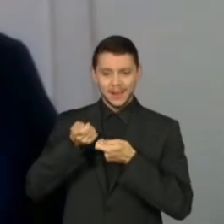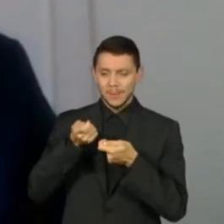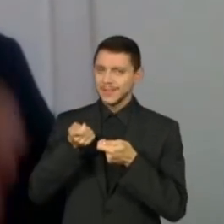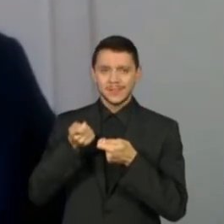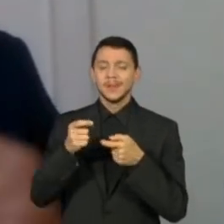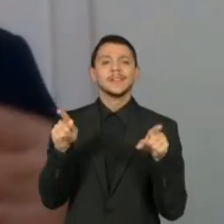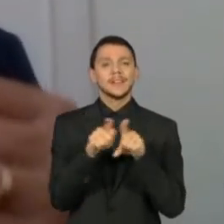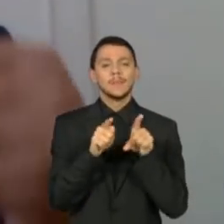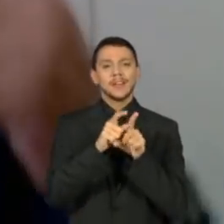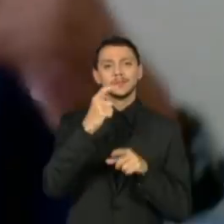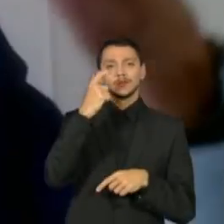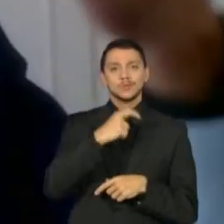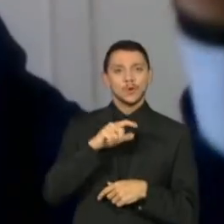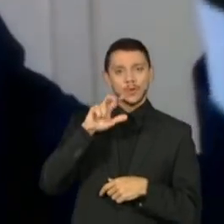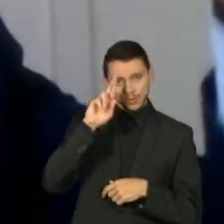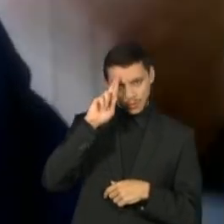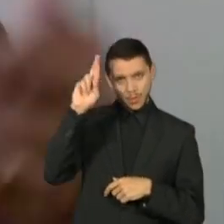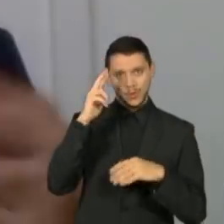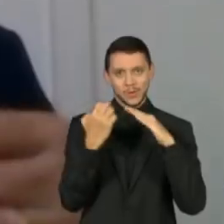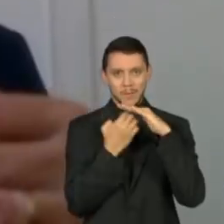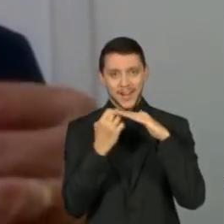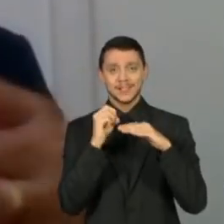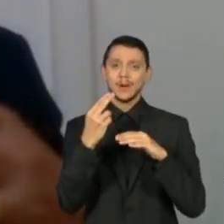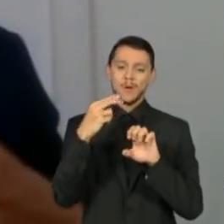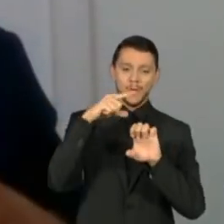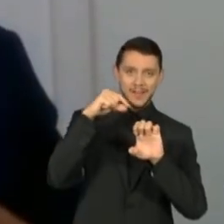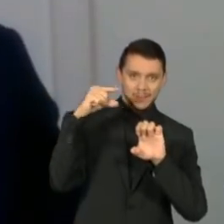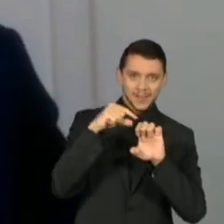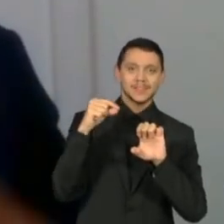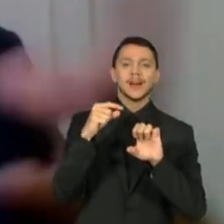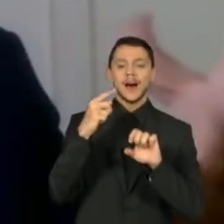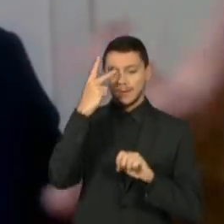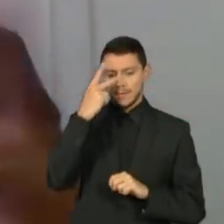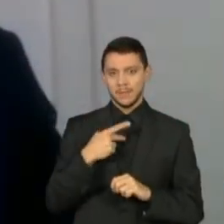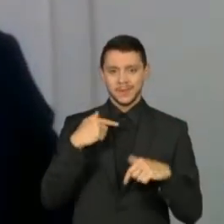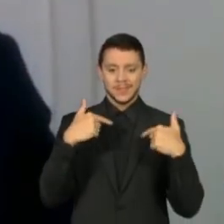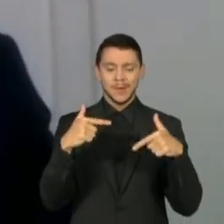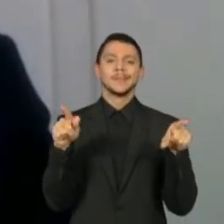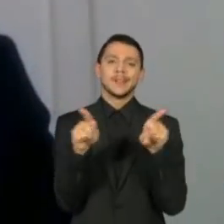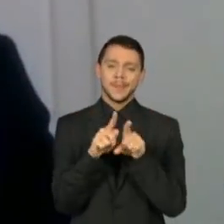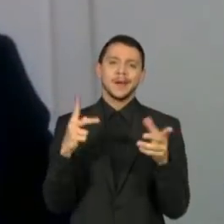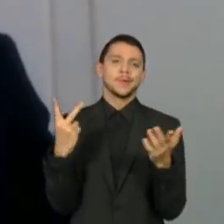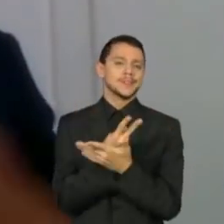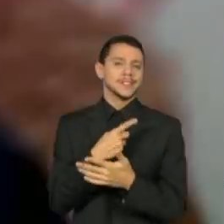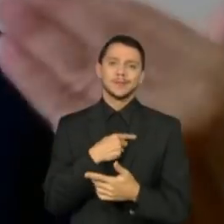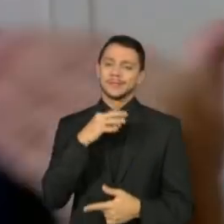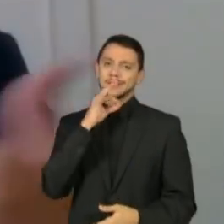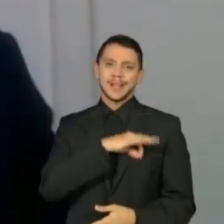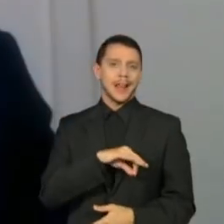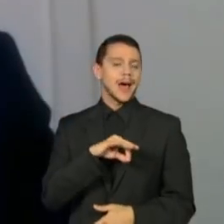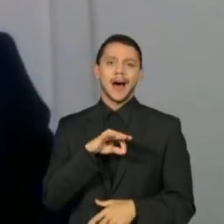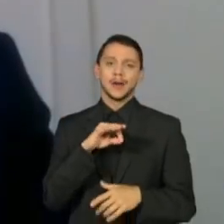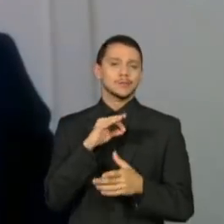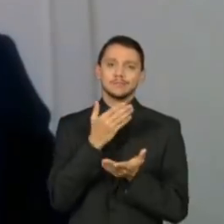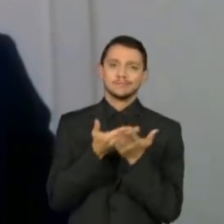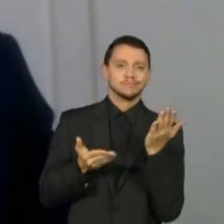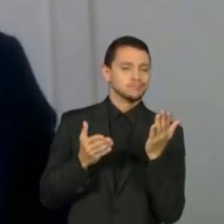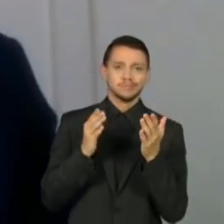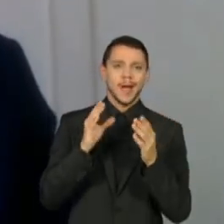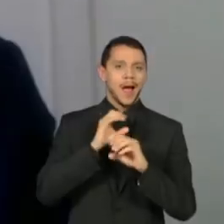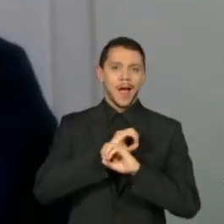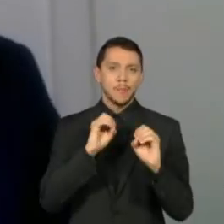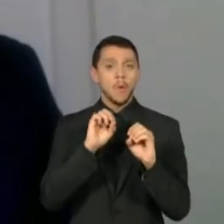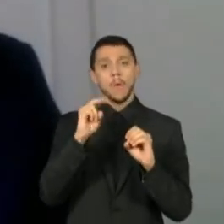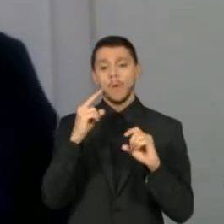empreendedores, empresários, ou até um profissional autônomo, eles perderam a renda, ou diminuiu a renda,